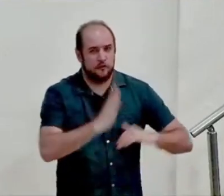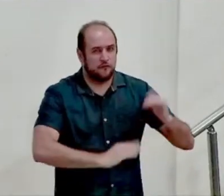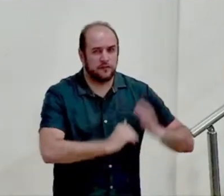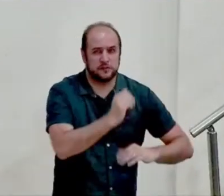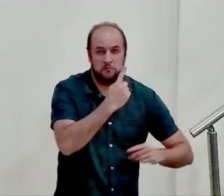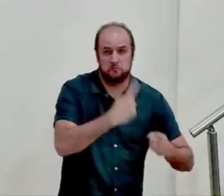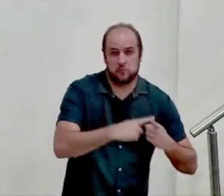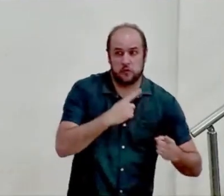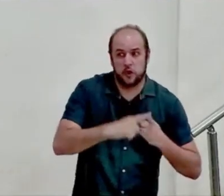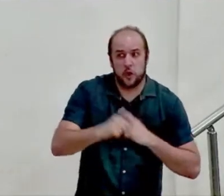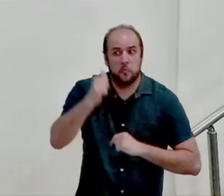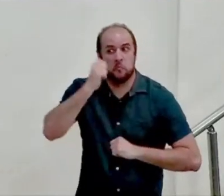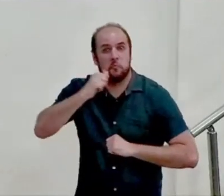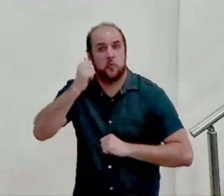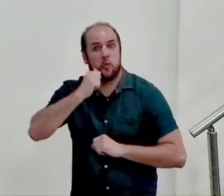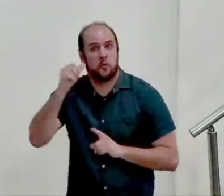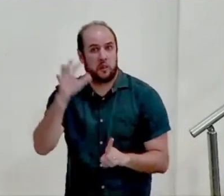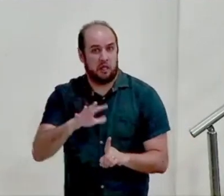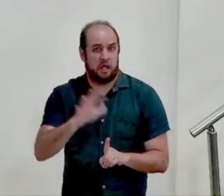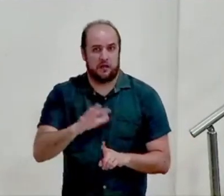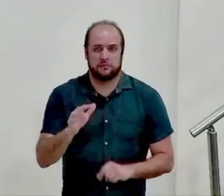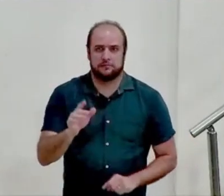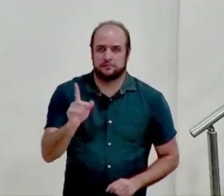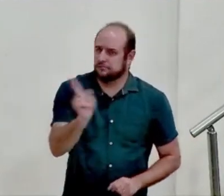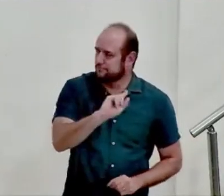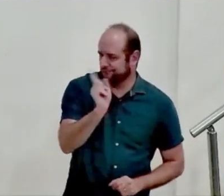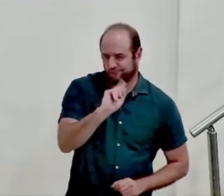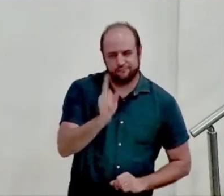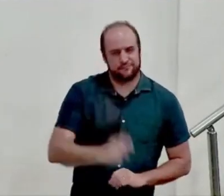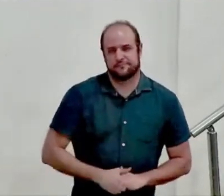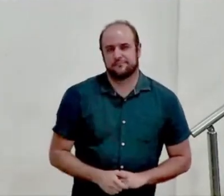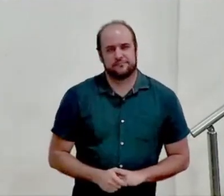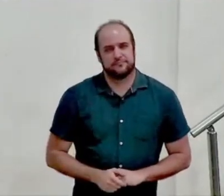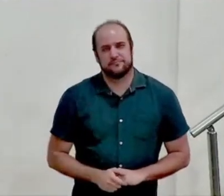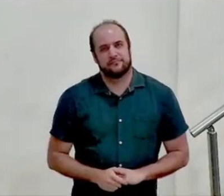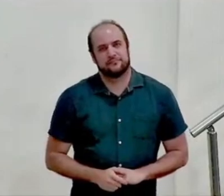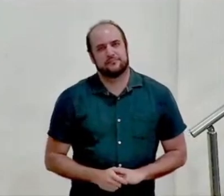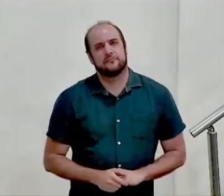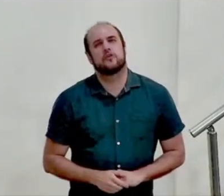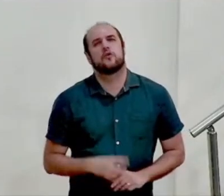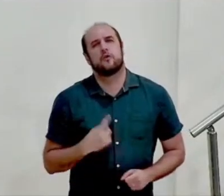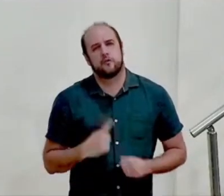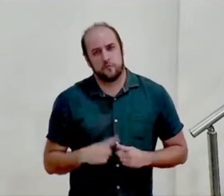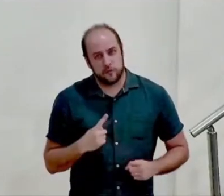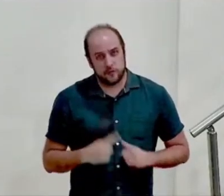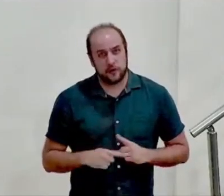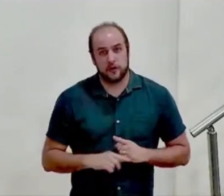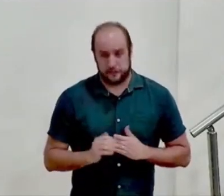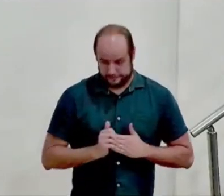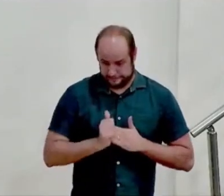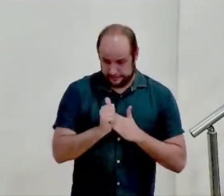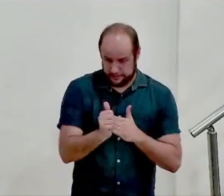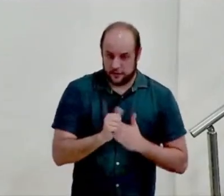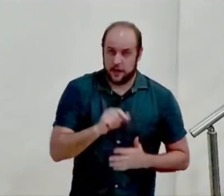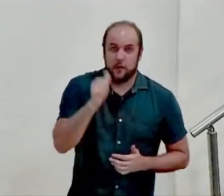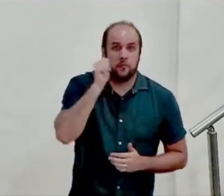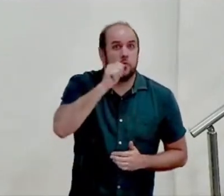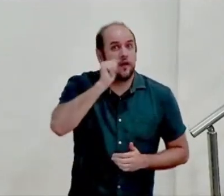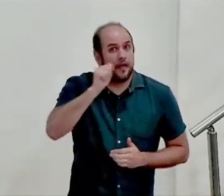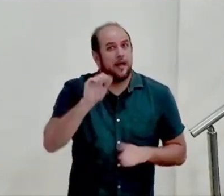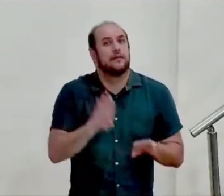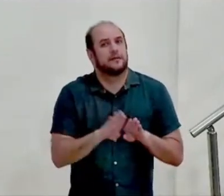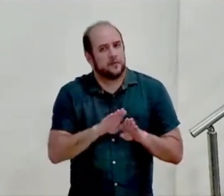por causa da sua esposa porque não é é por causa daquilo que direciona você você minha irmã que é casada